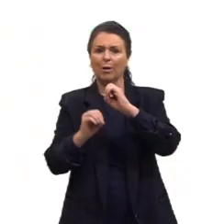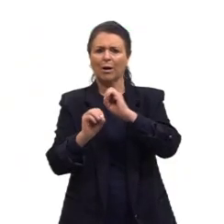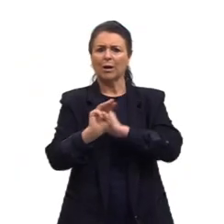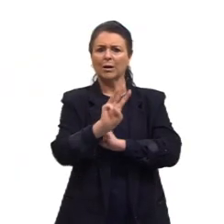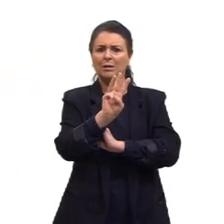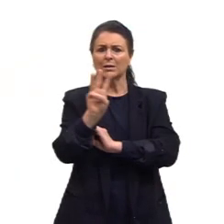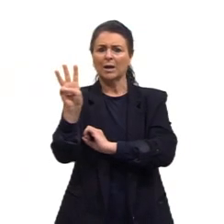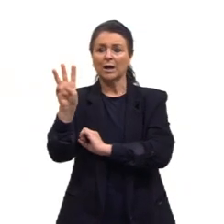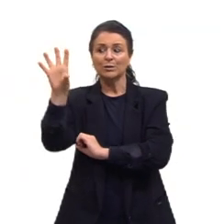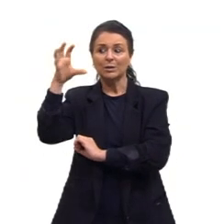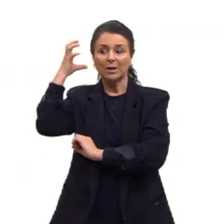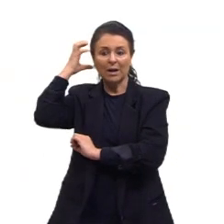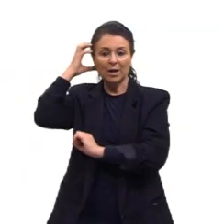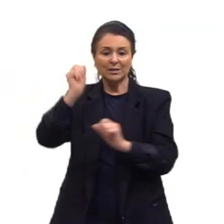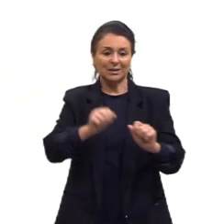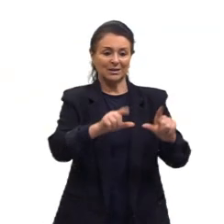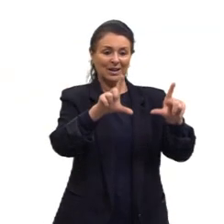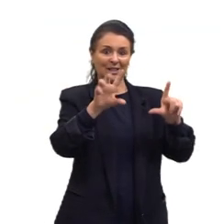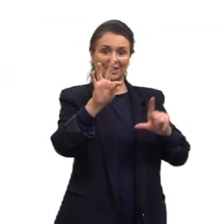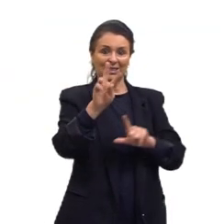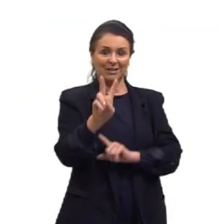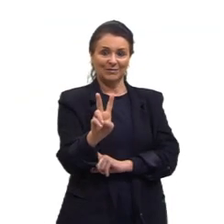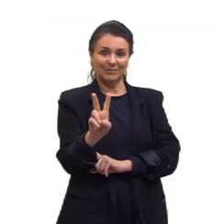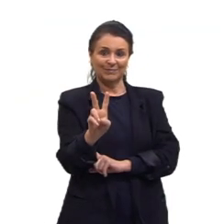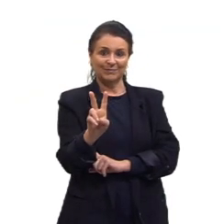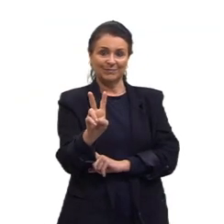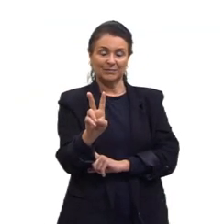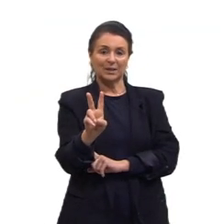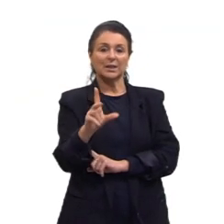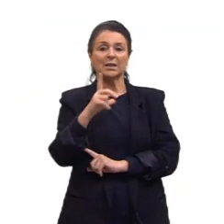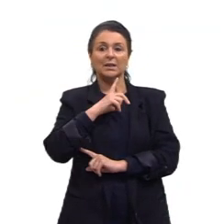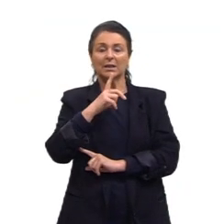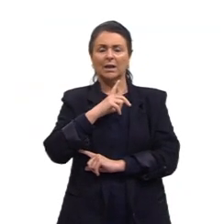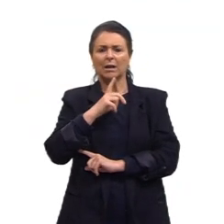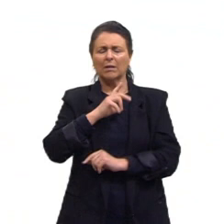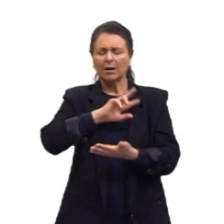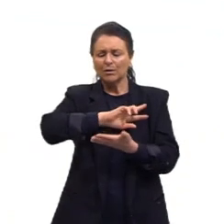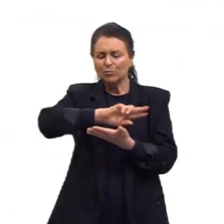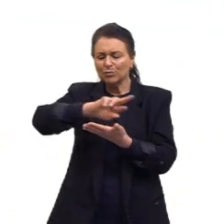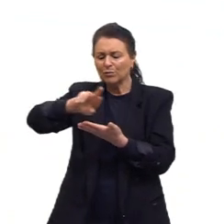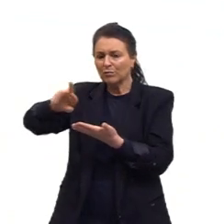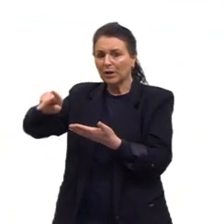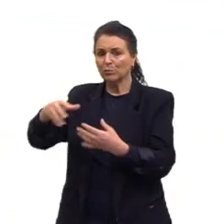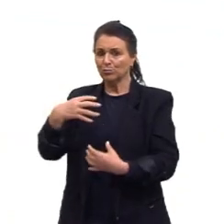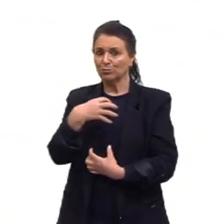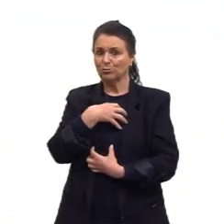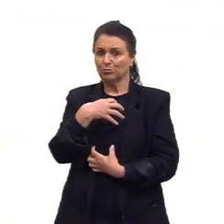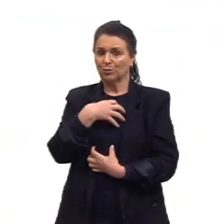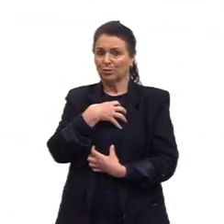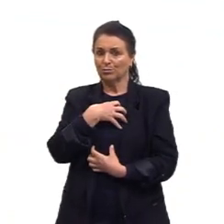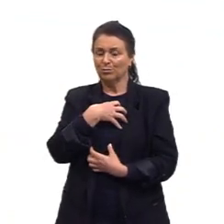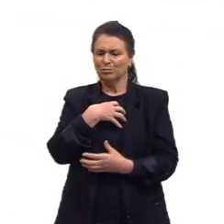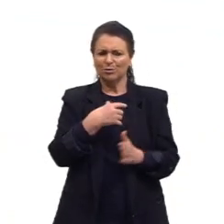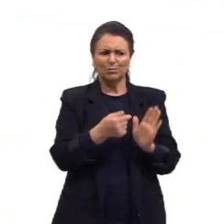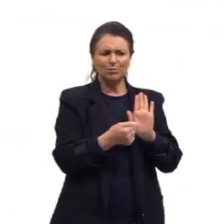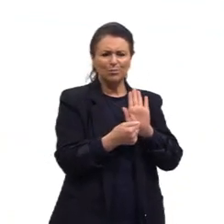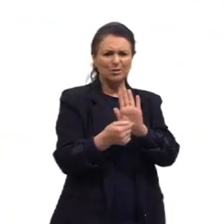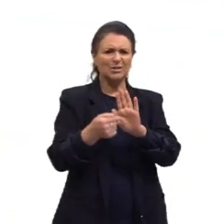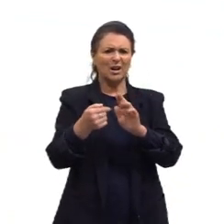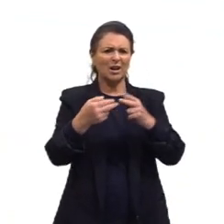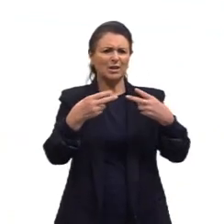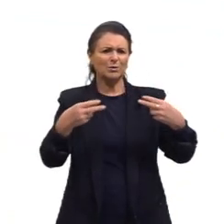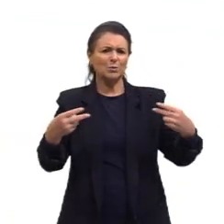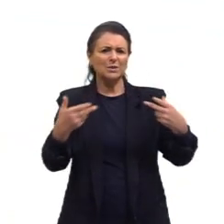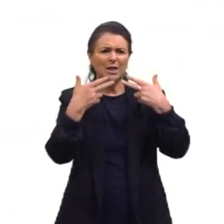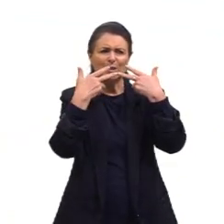rádio e na televisão, né? Então, aqui a gente tem as diversas maneiras aí de trazer essas novidades,